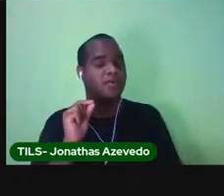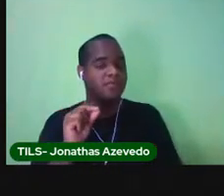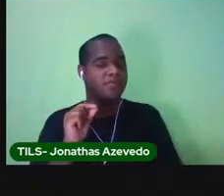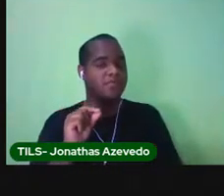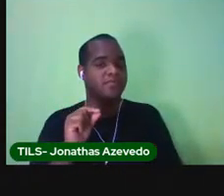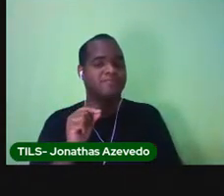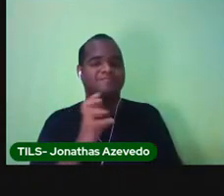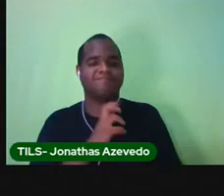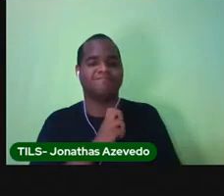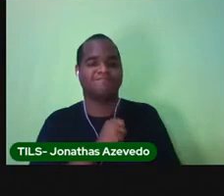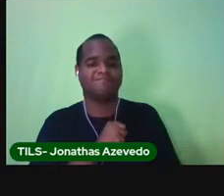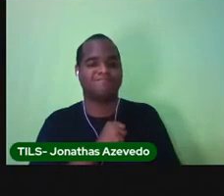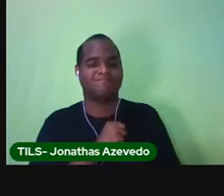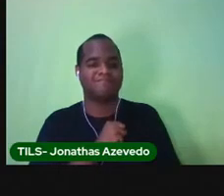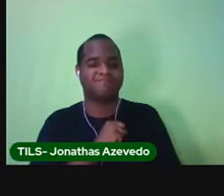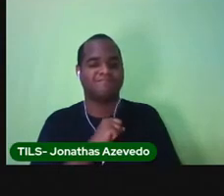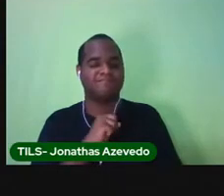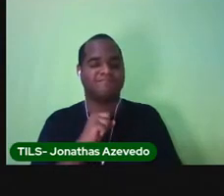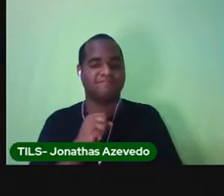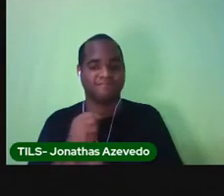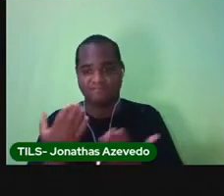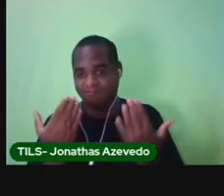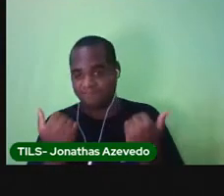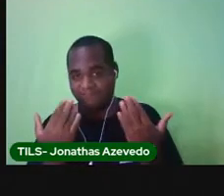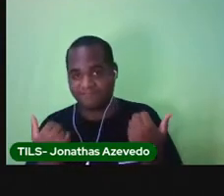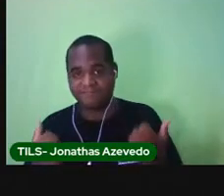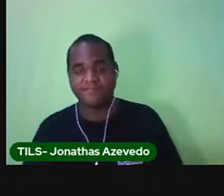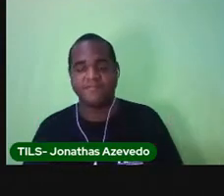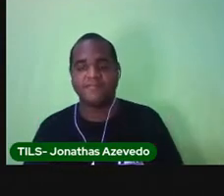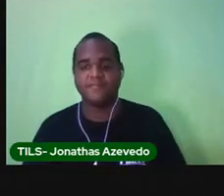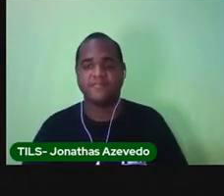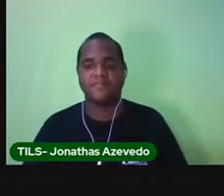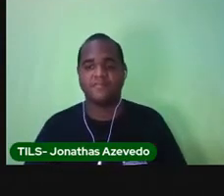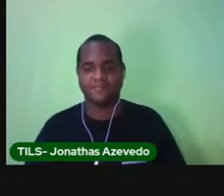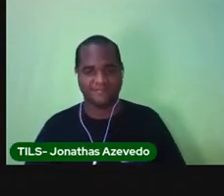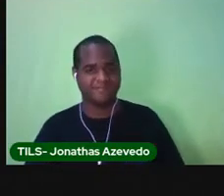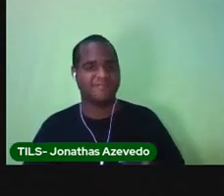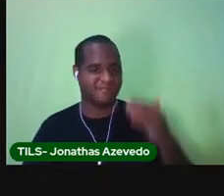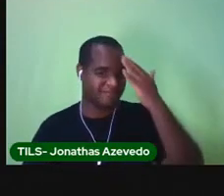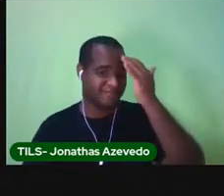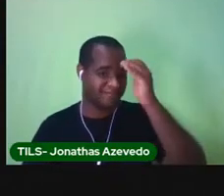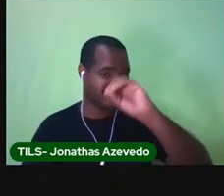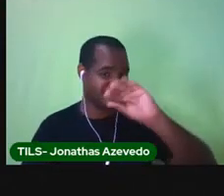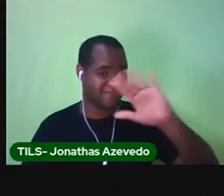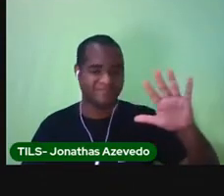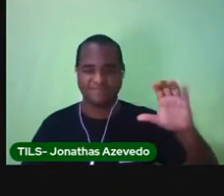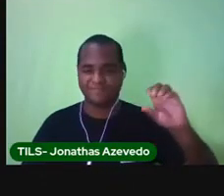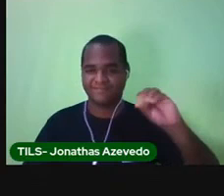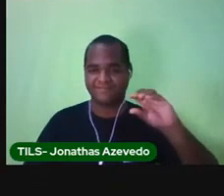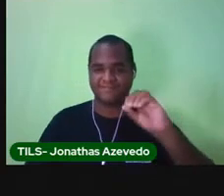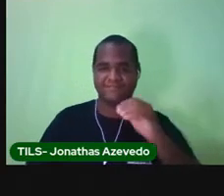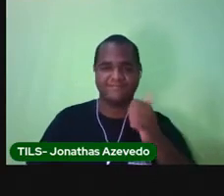O amor. Vamos lá? Vamos entender a nossa atividade.